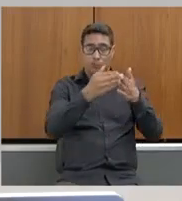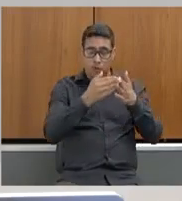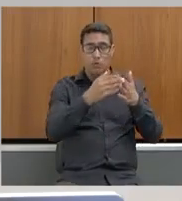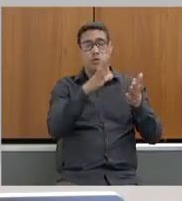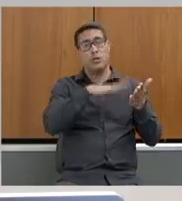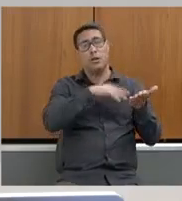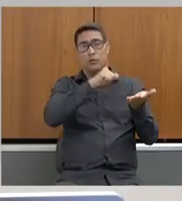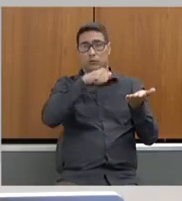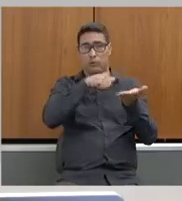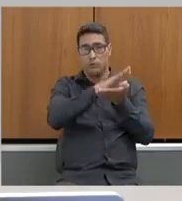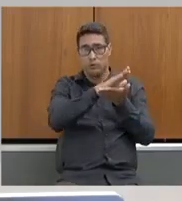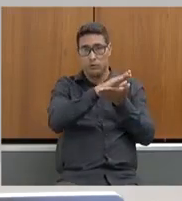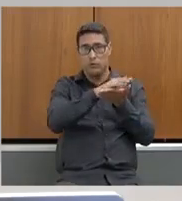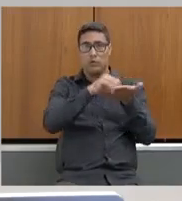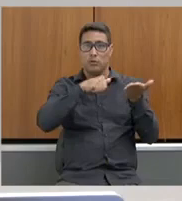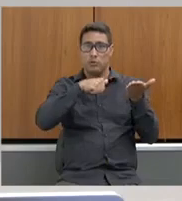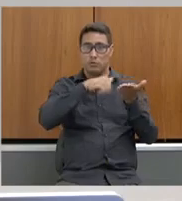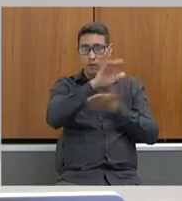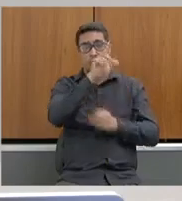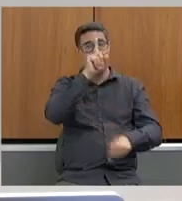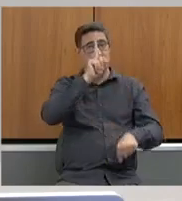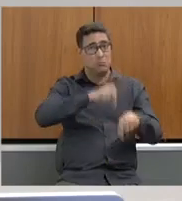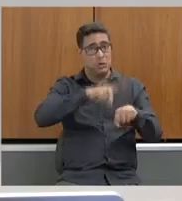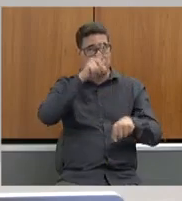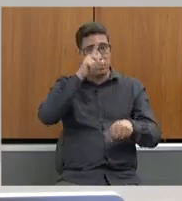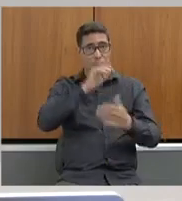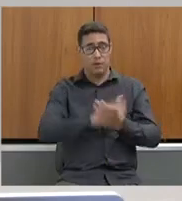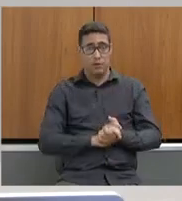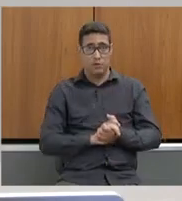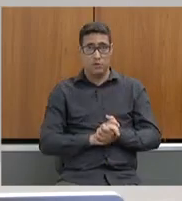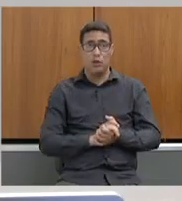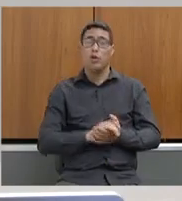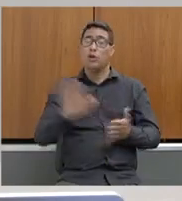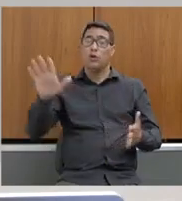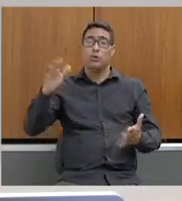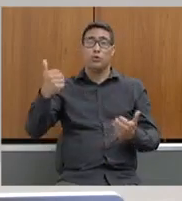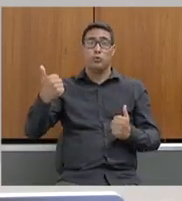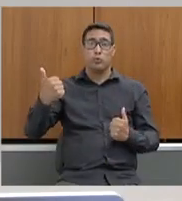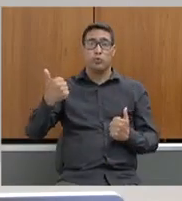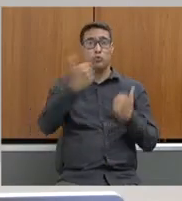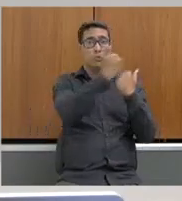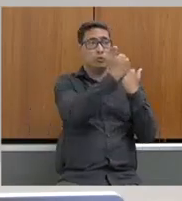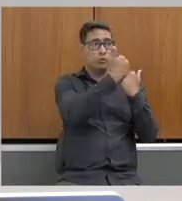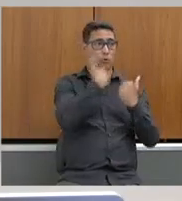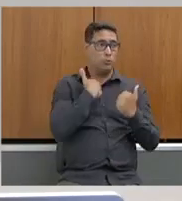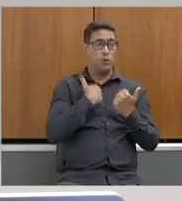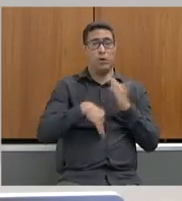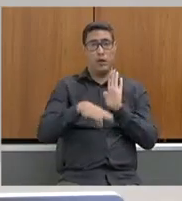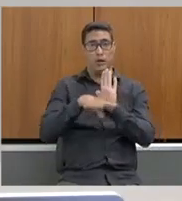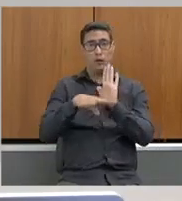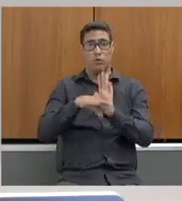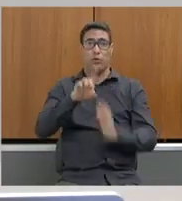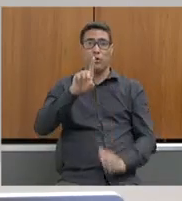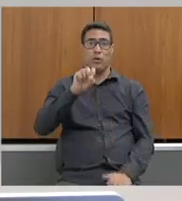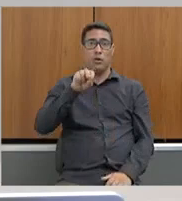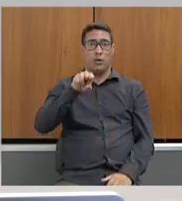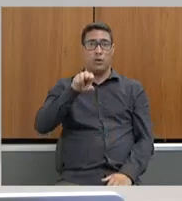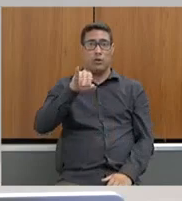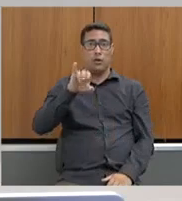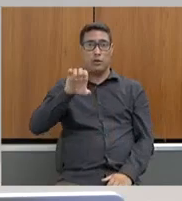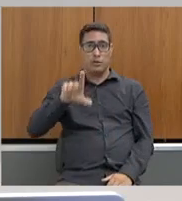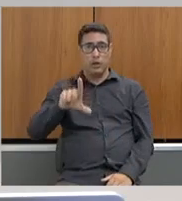imediatamente. Nomeei no cargo o então meu assessor Daniel, que hoje responde,